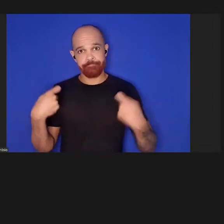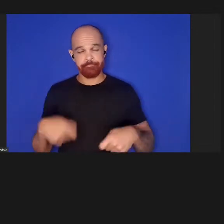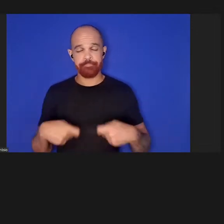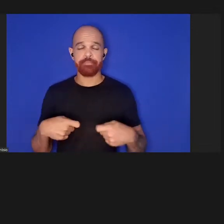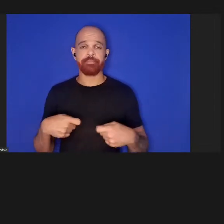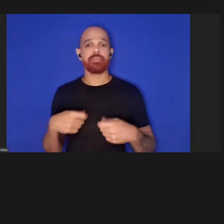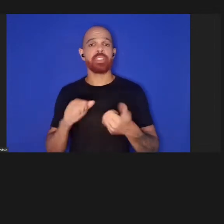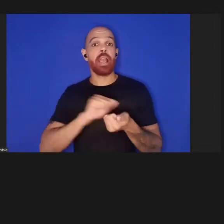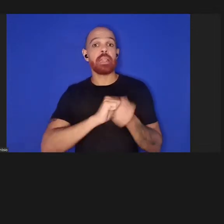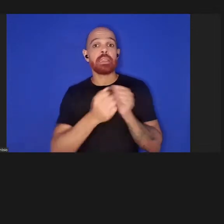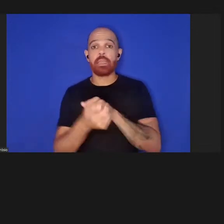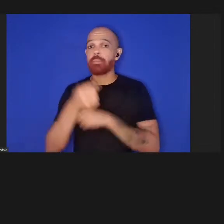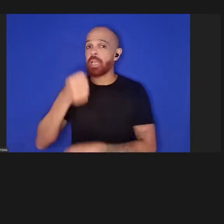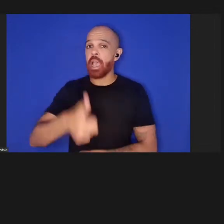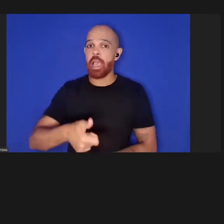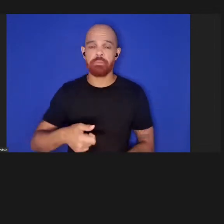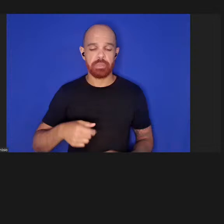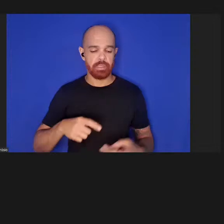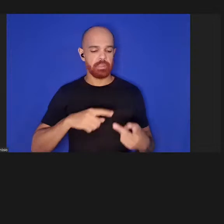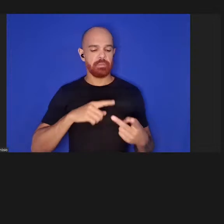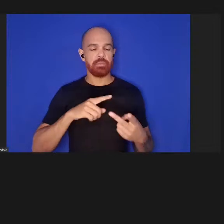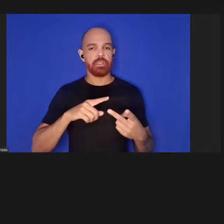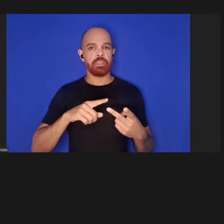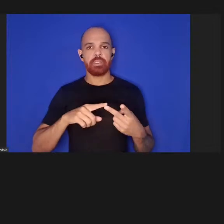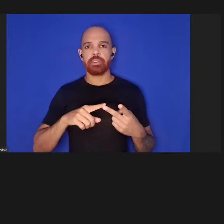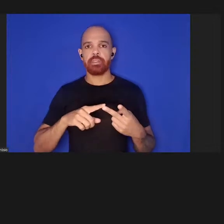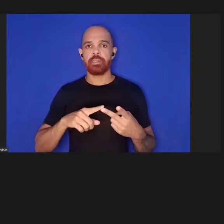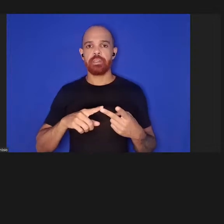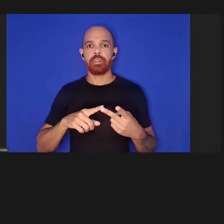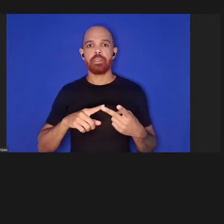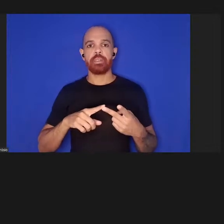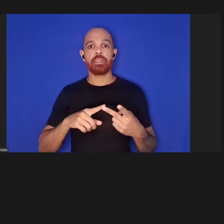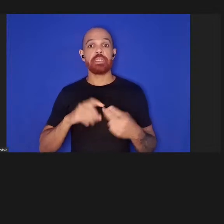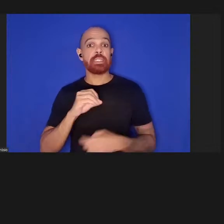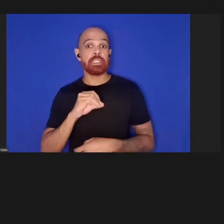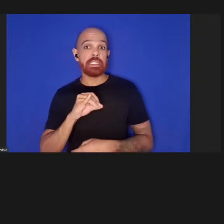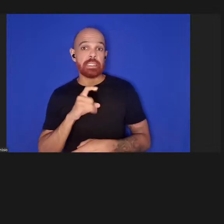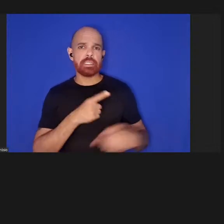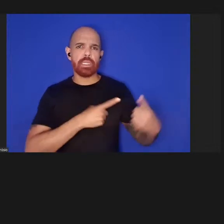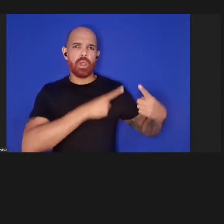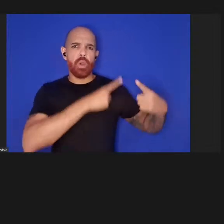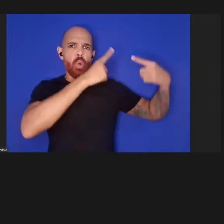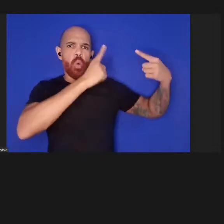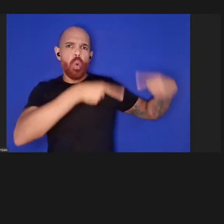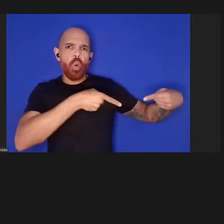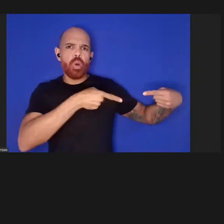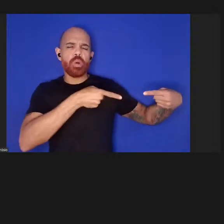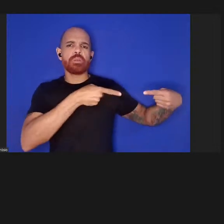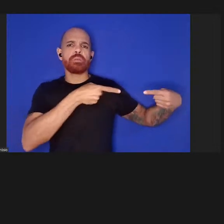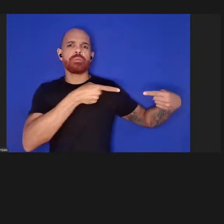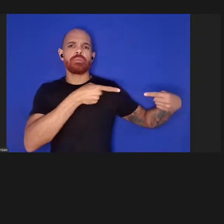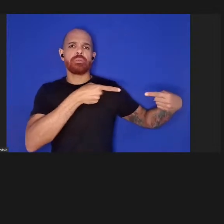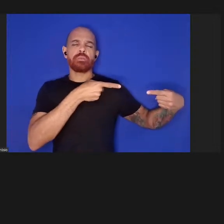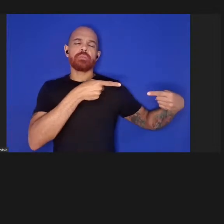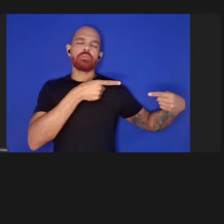muito rapidamente e se a concorrência é algo que